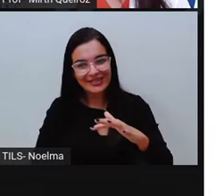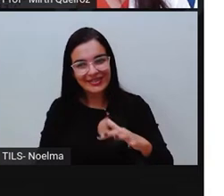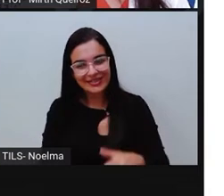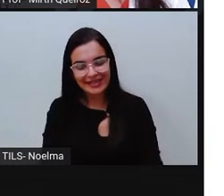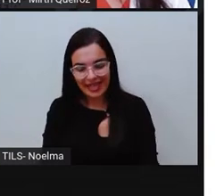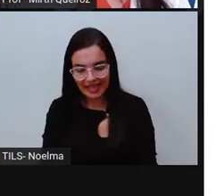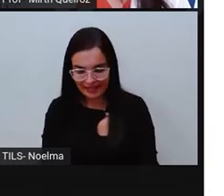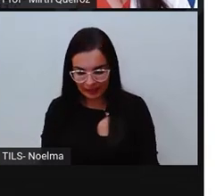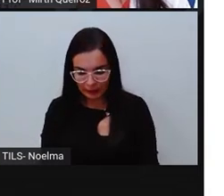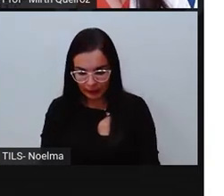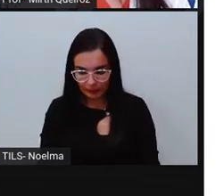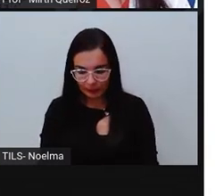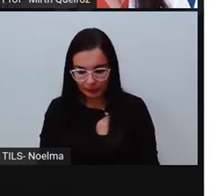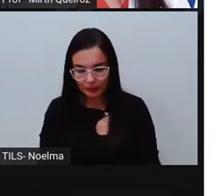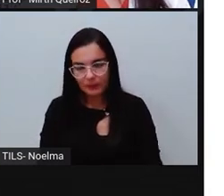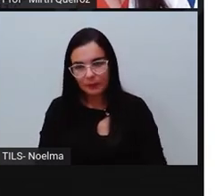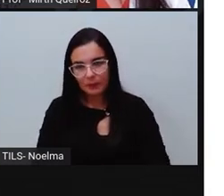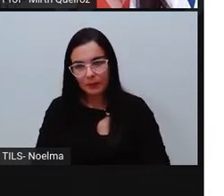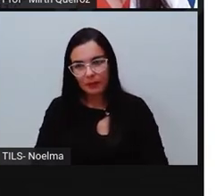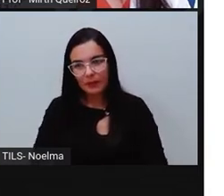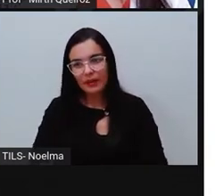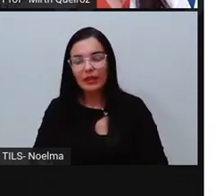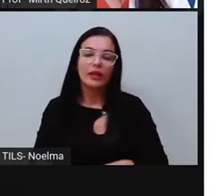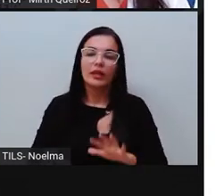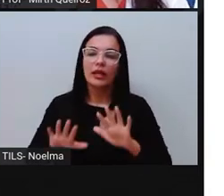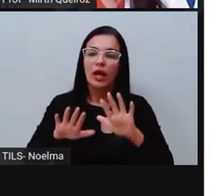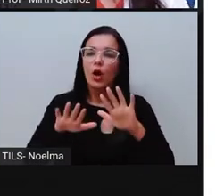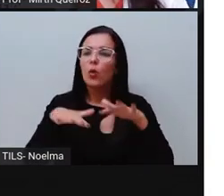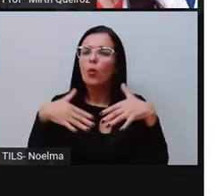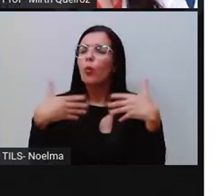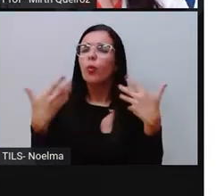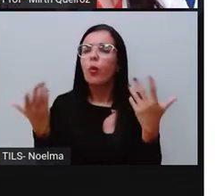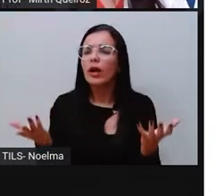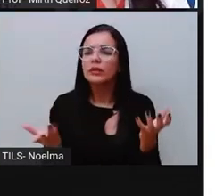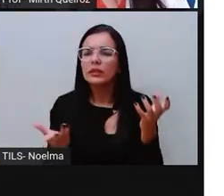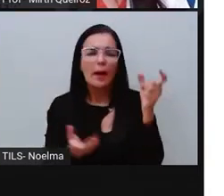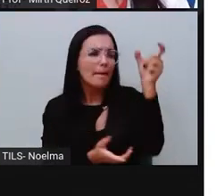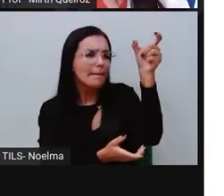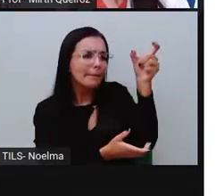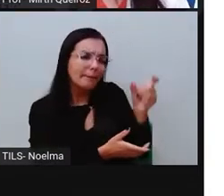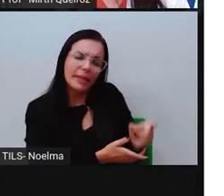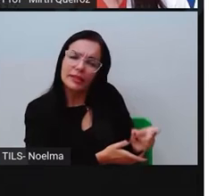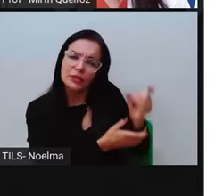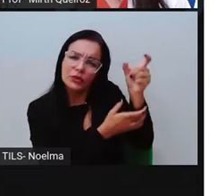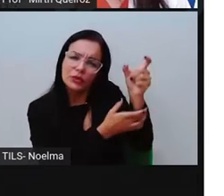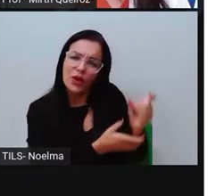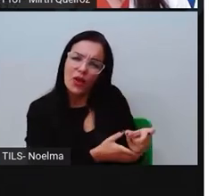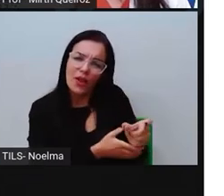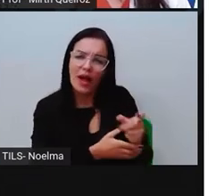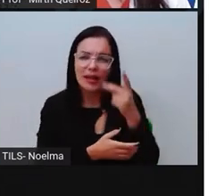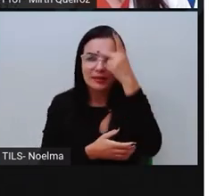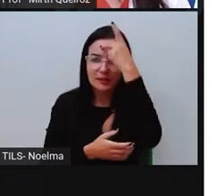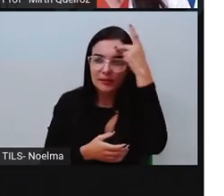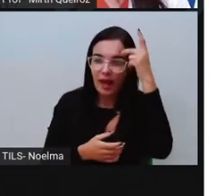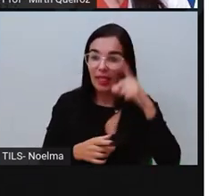são os personagens do texto? Quais personagens ali? Inicialmente aparecem os pais, né? De Rapunzel. Nós temos Rapunzel,